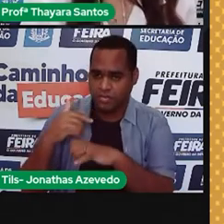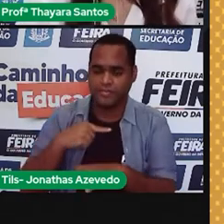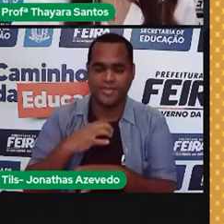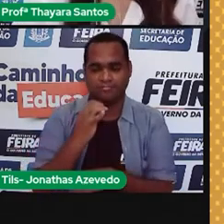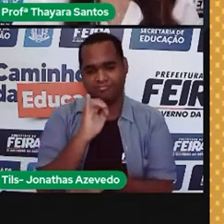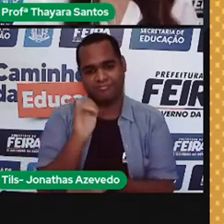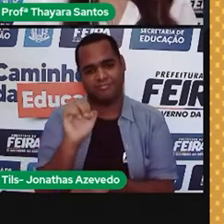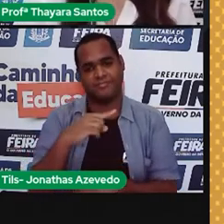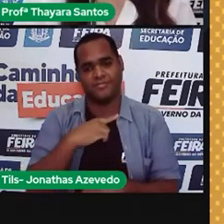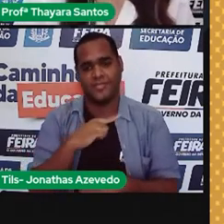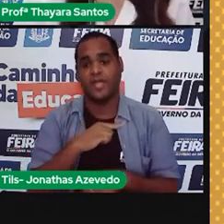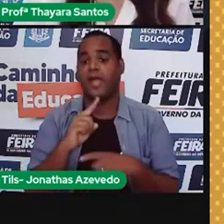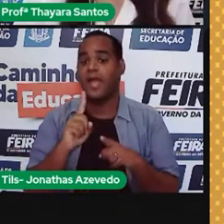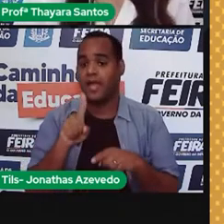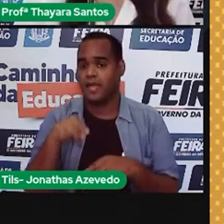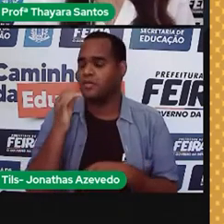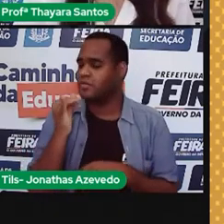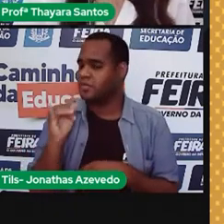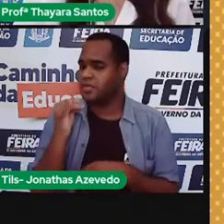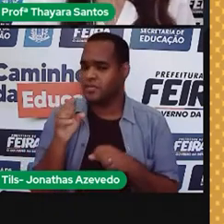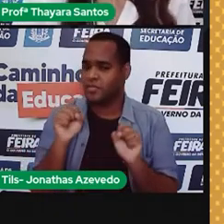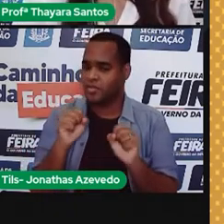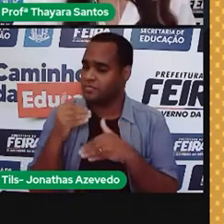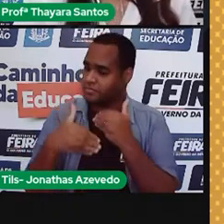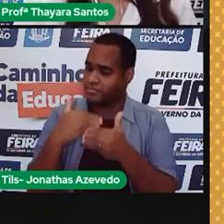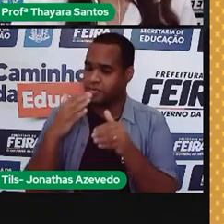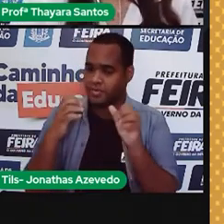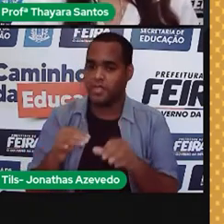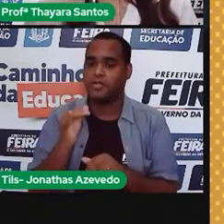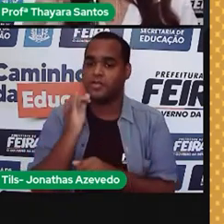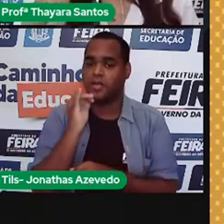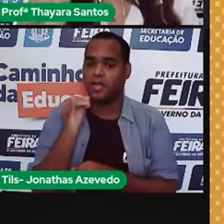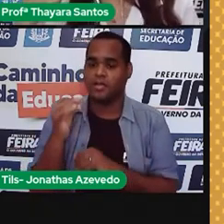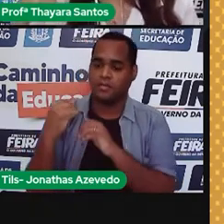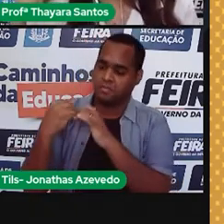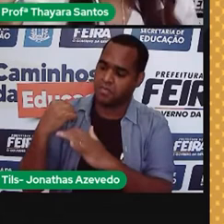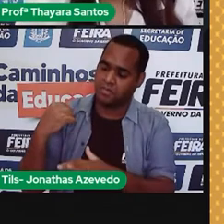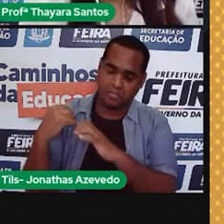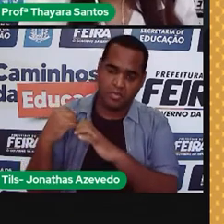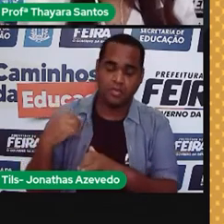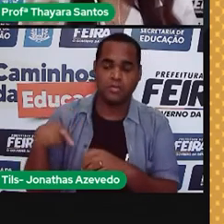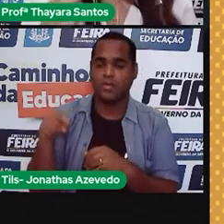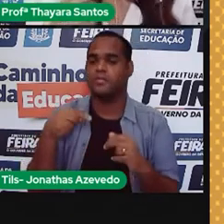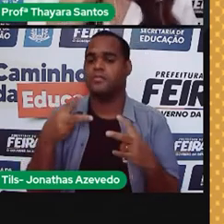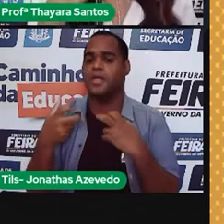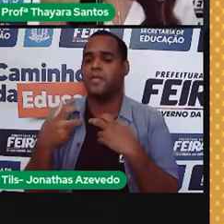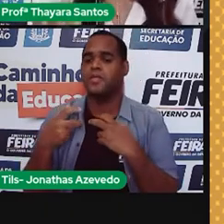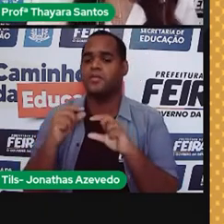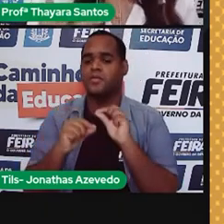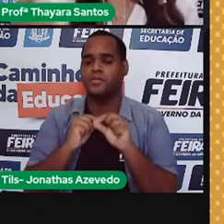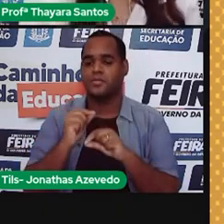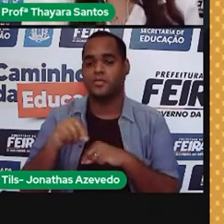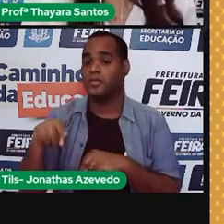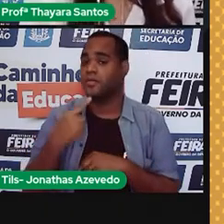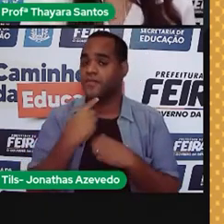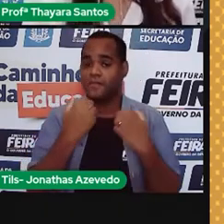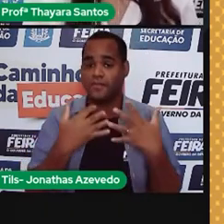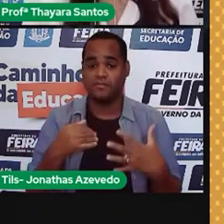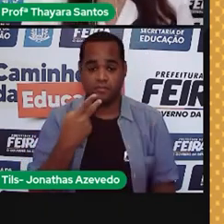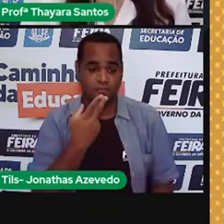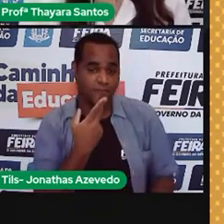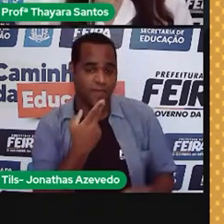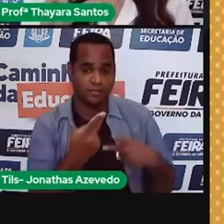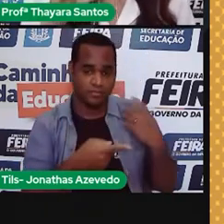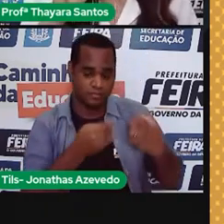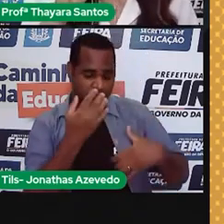energia. E essa energia, ela é propagada em forma de ondas. A gente não enxerga, mas toda vez que a gente fala, como eu estou aqui falando com